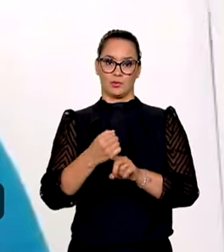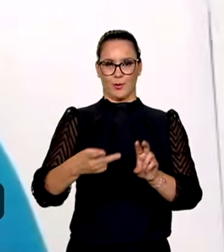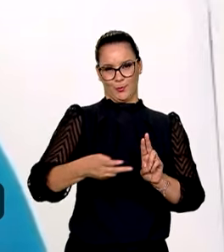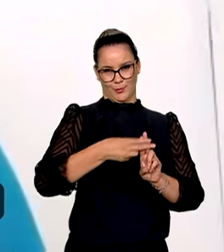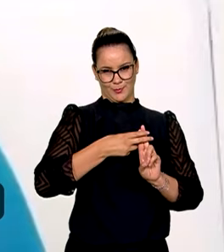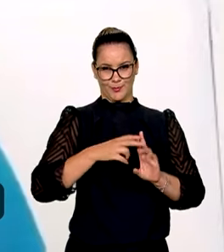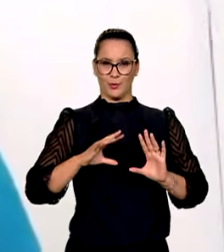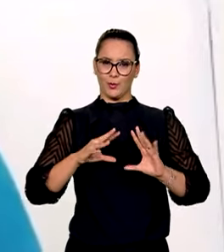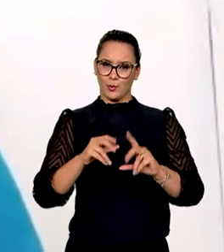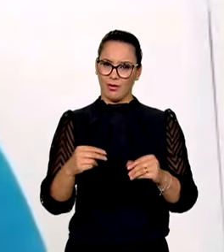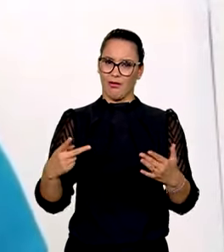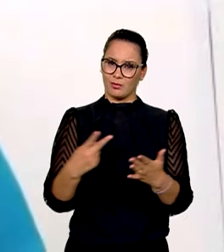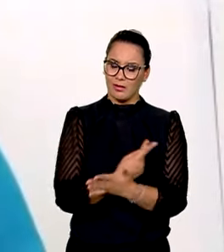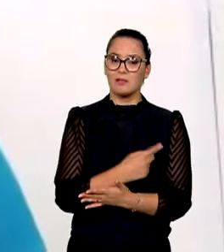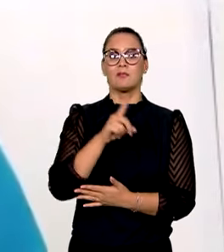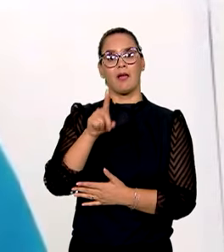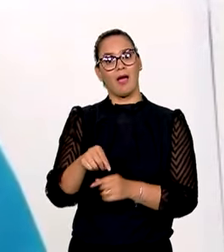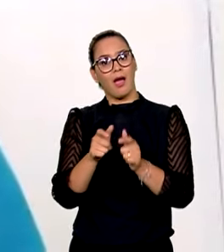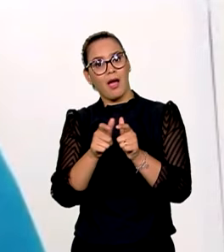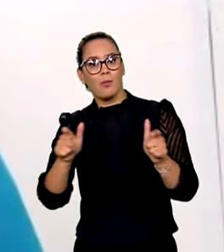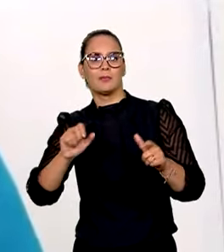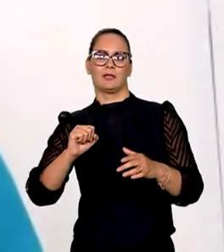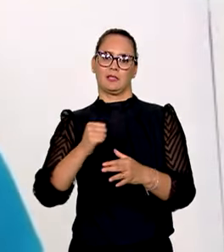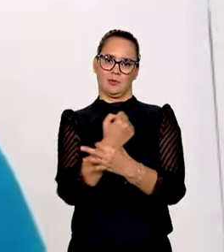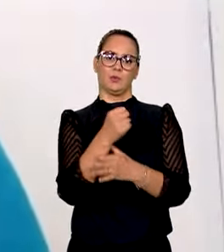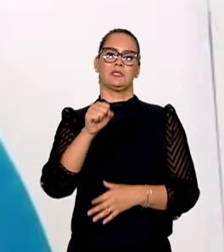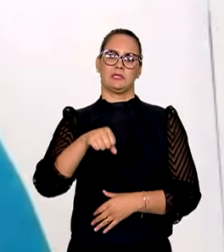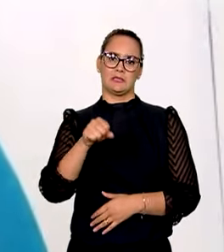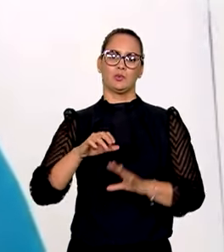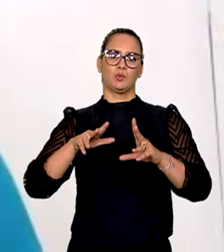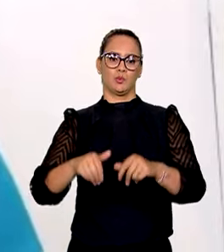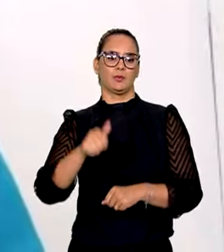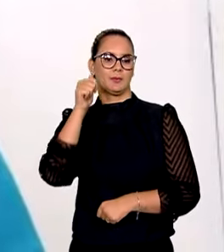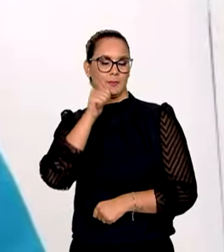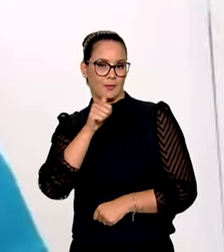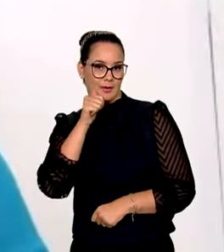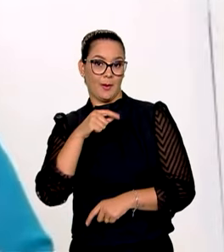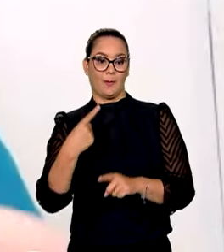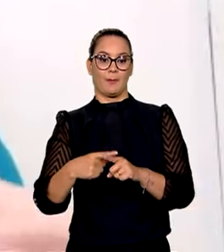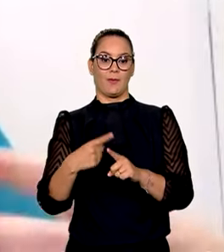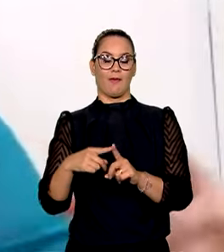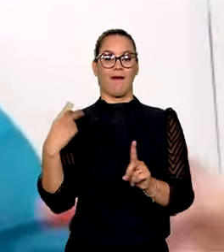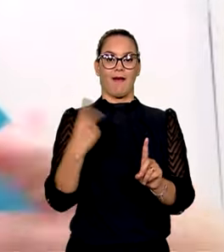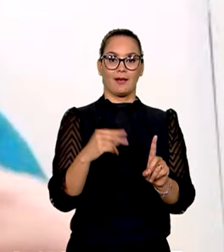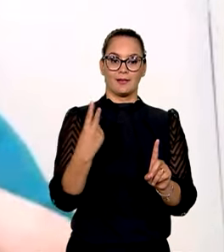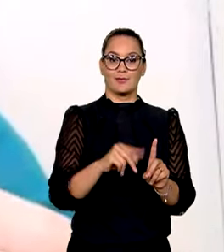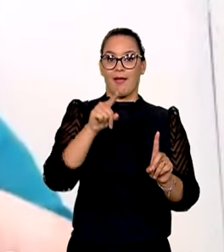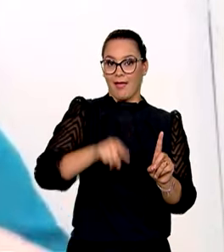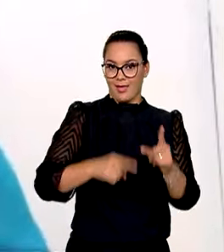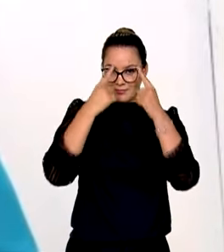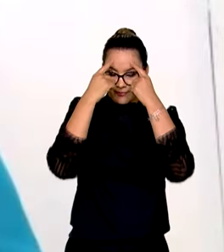que está vindo vem realmente para aumentar a segurança dessas mulheres, porque os agressores, por conta de ser uma